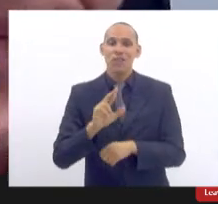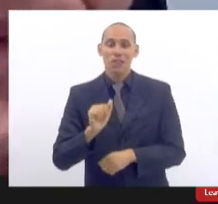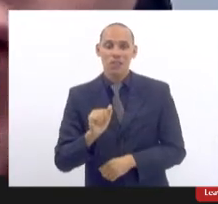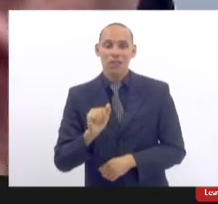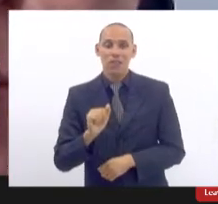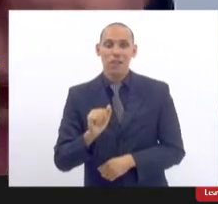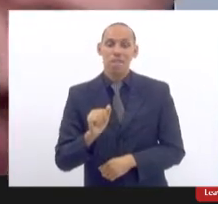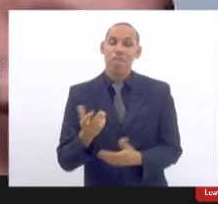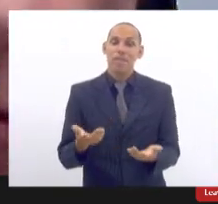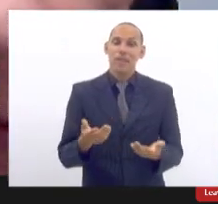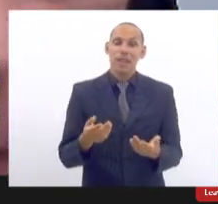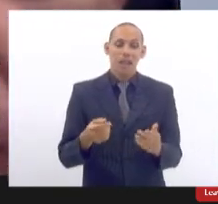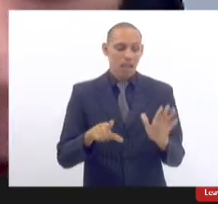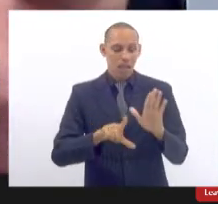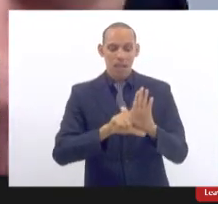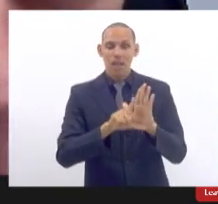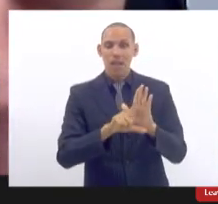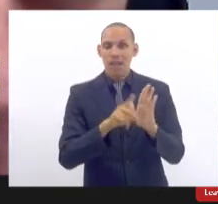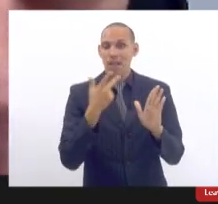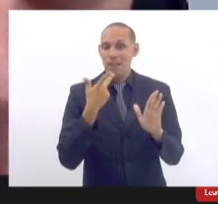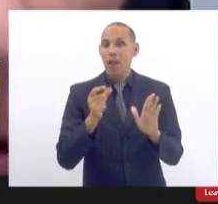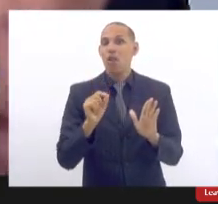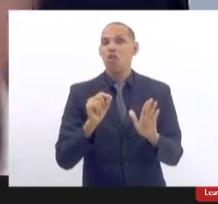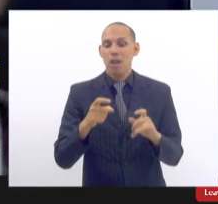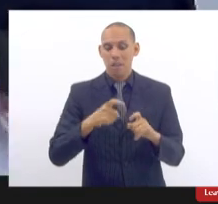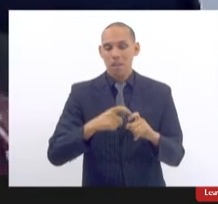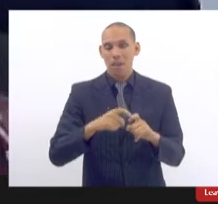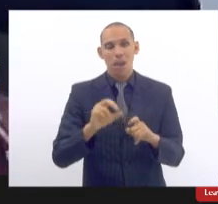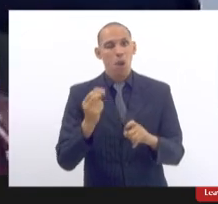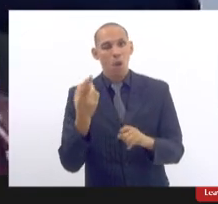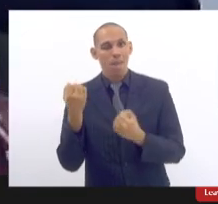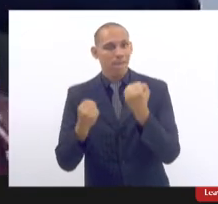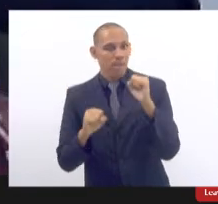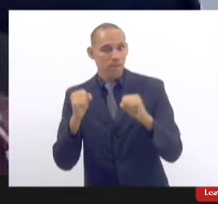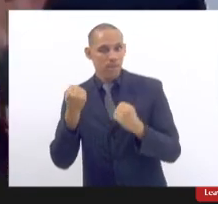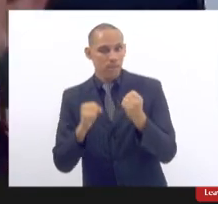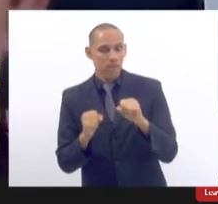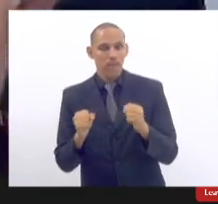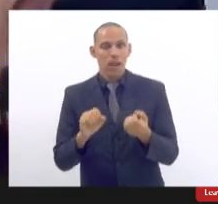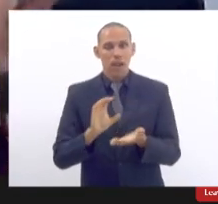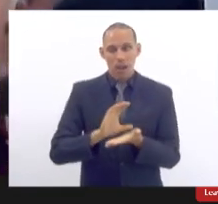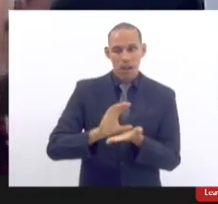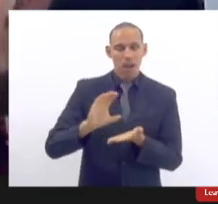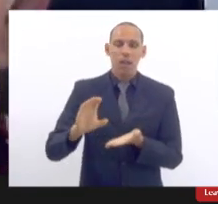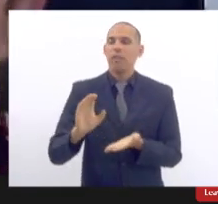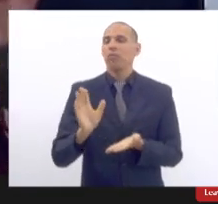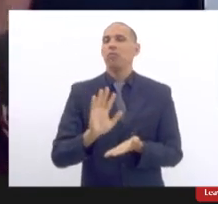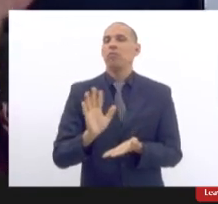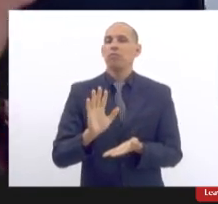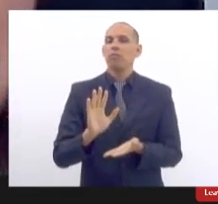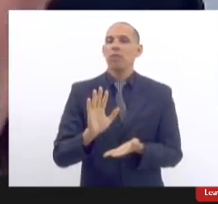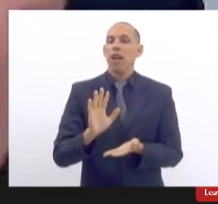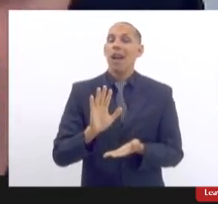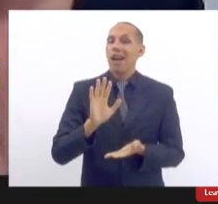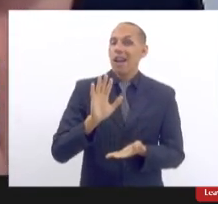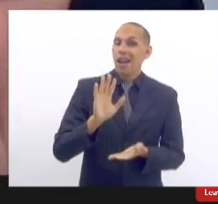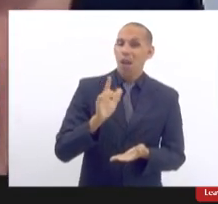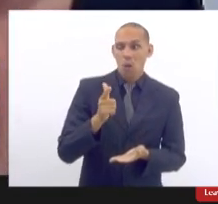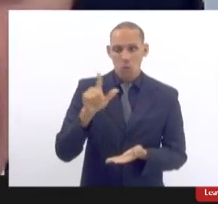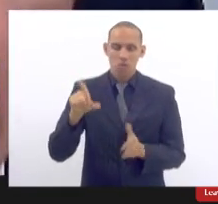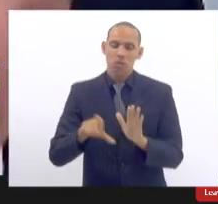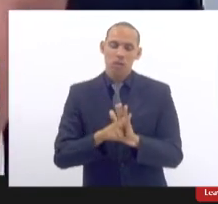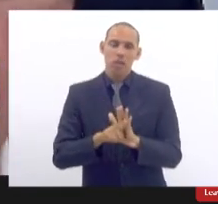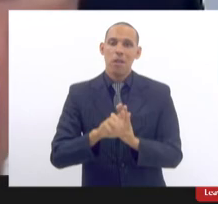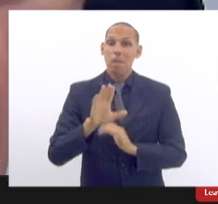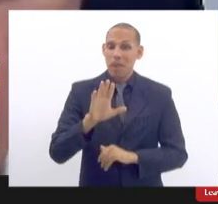reparação do médico ou do fabricante entendo eu que há outras mas nada impede se vocês assim